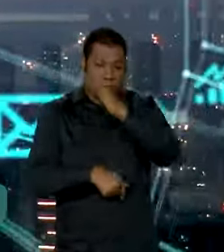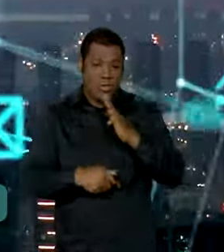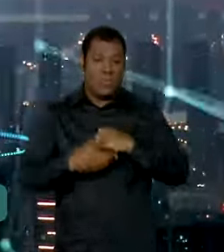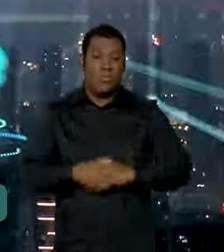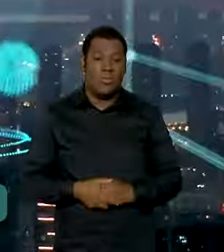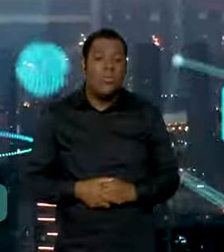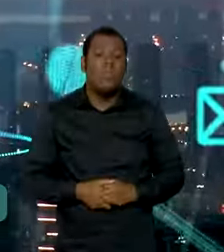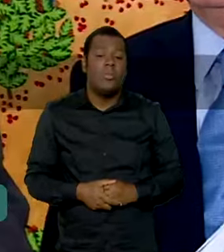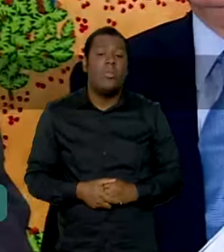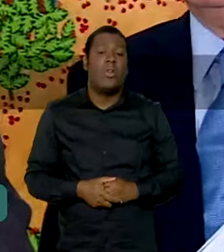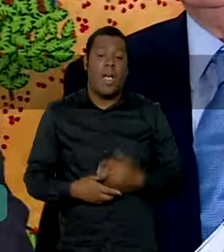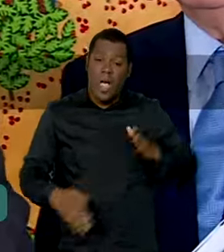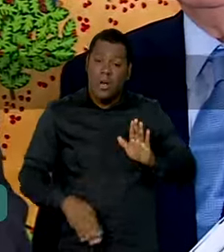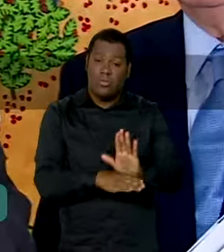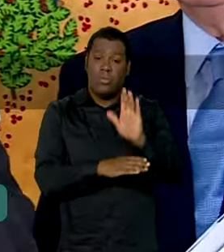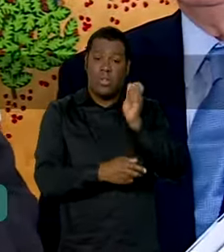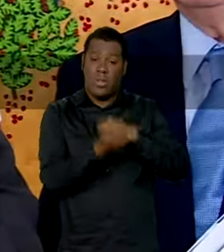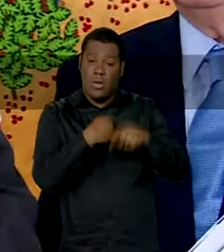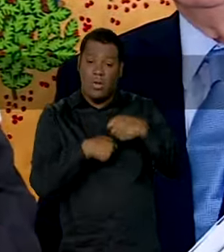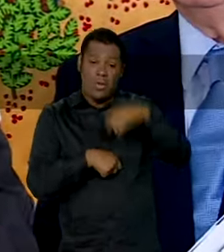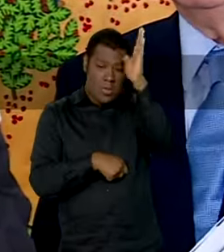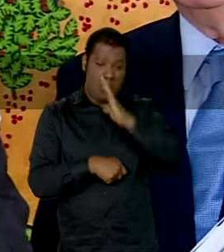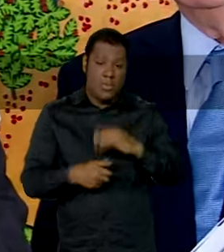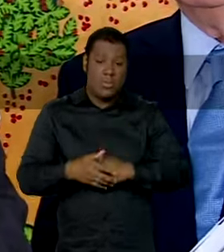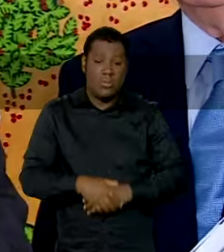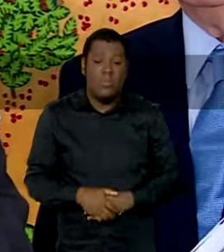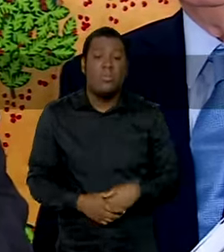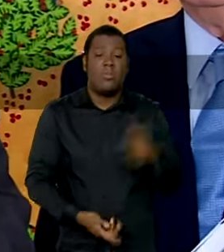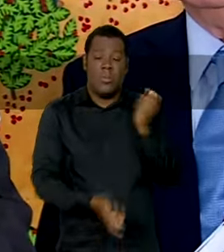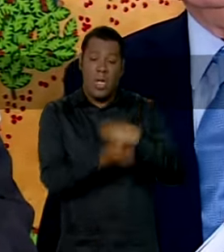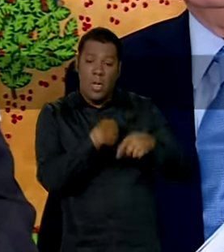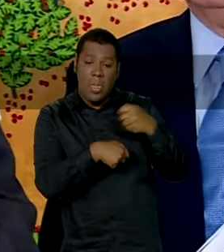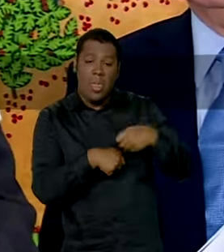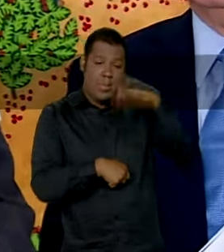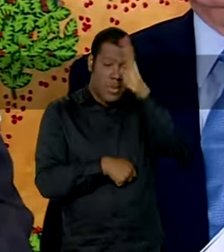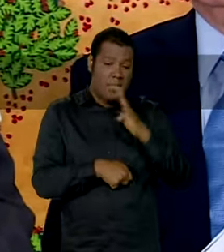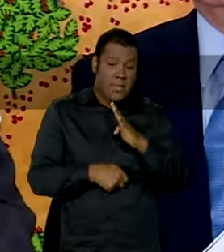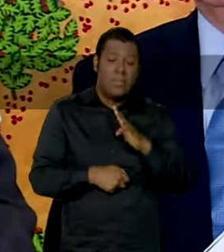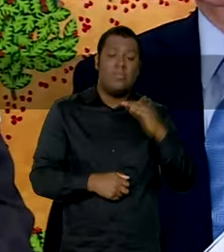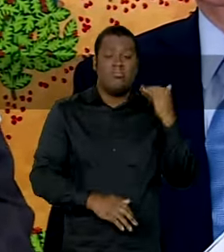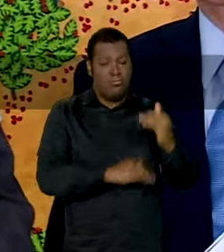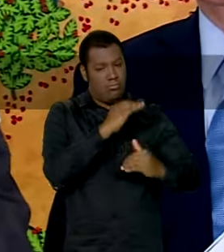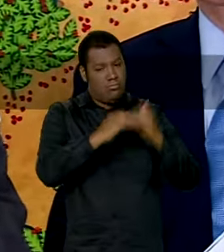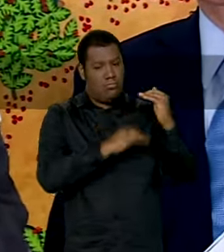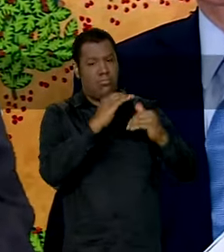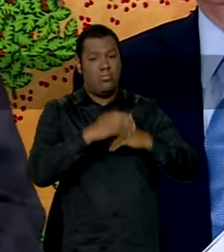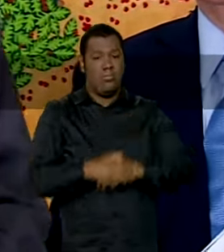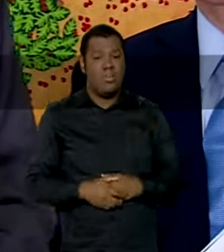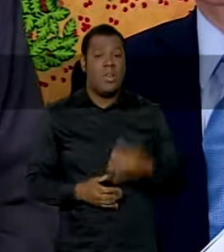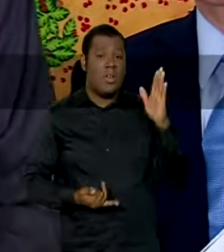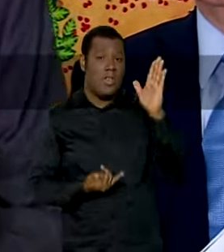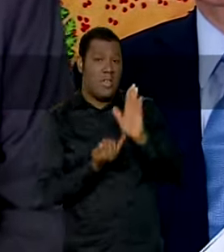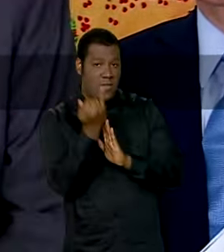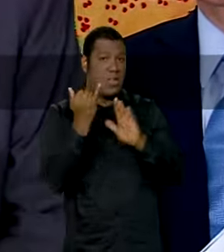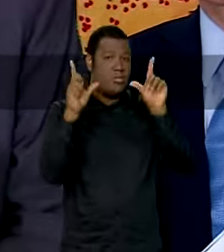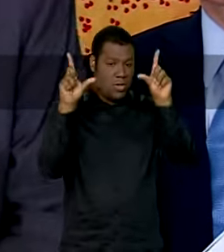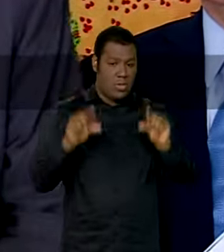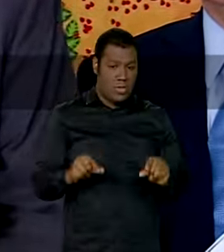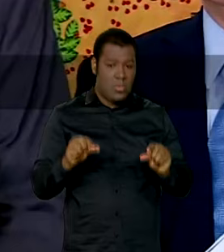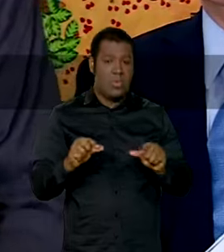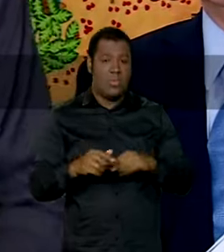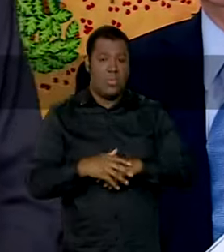como positivo. A economia do Brasil está cada vez melhor, com uma inflação muito reduzida,